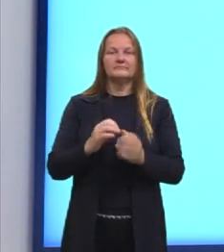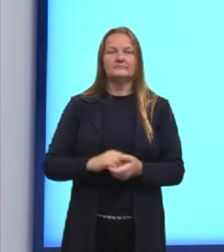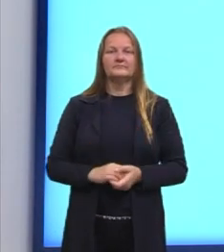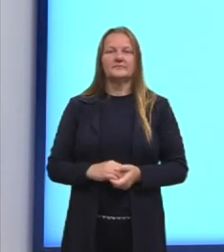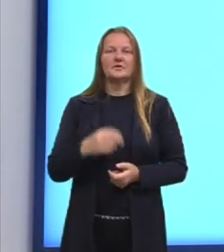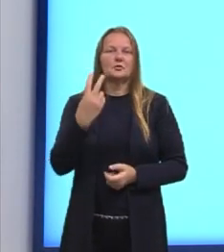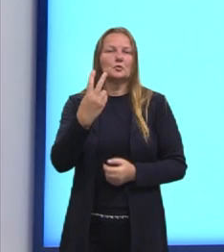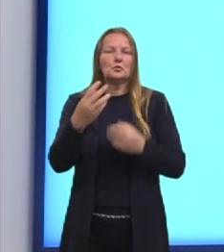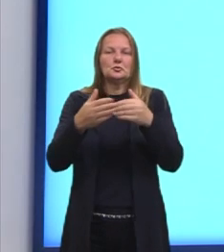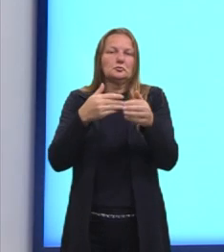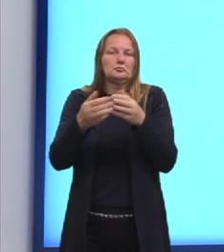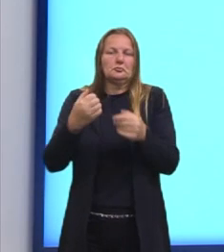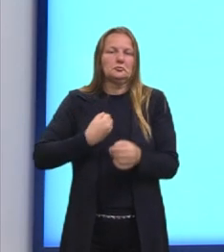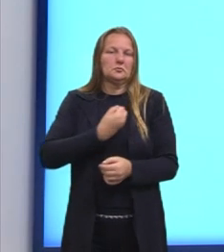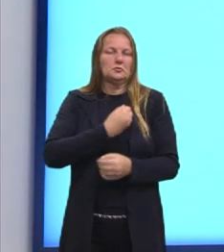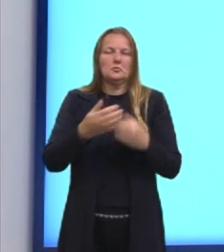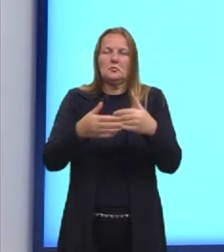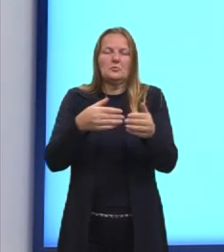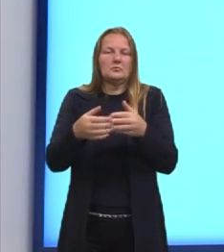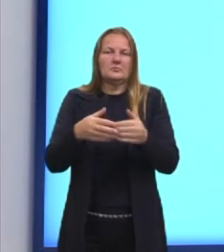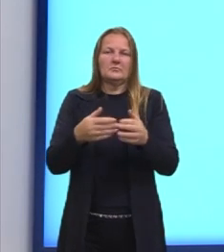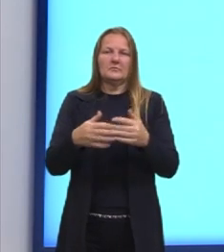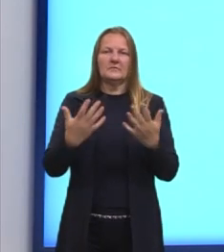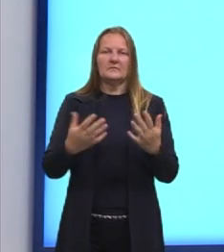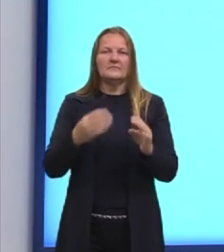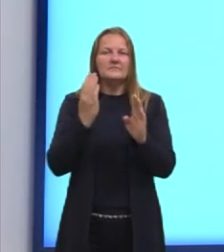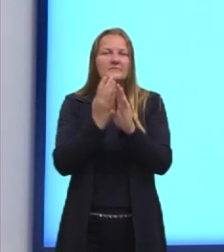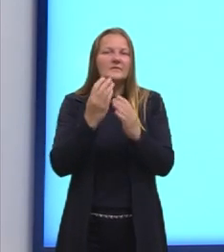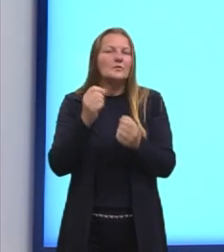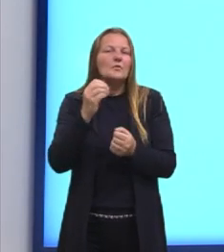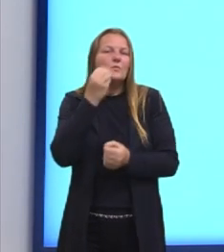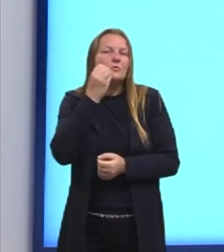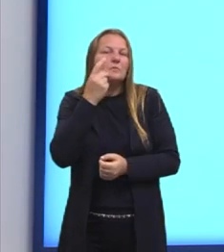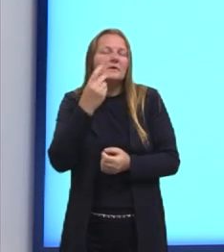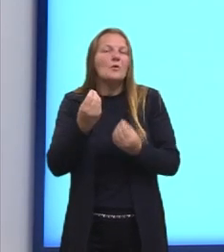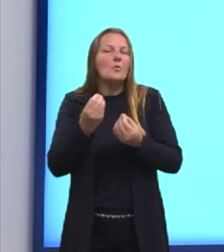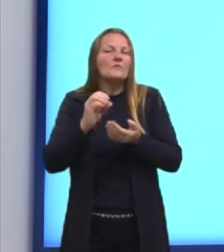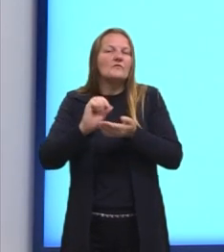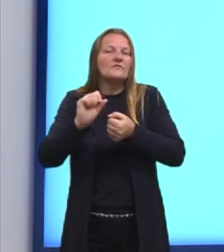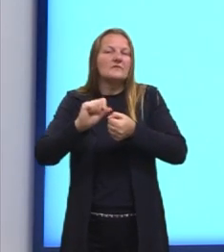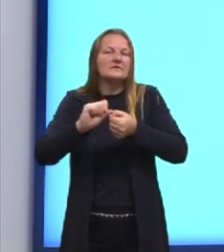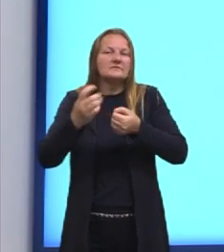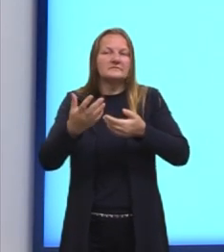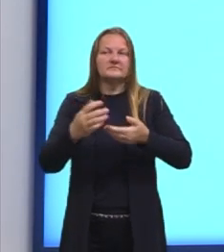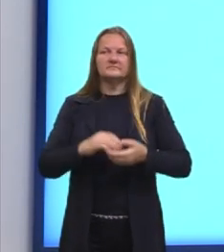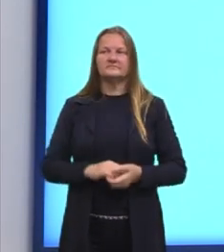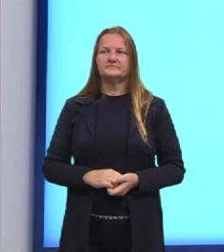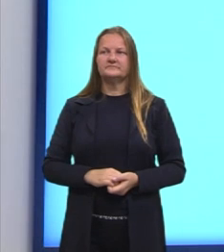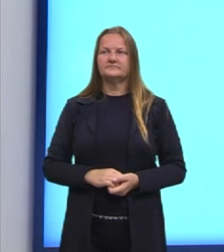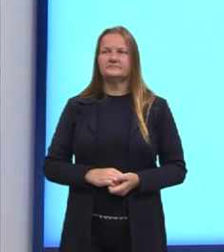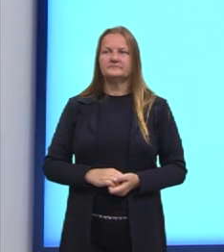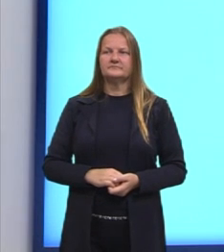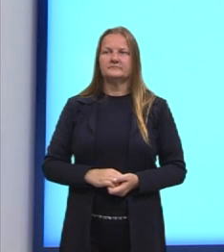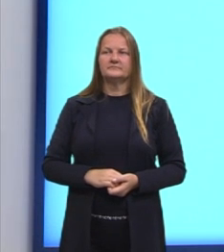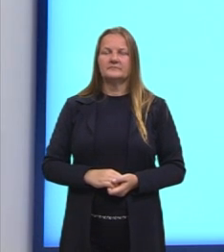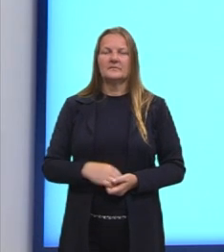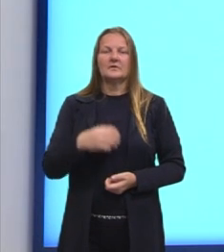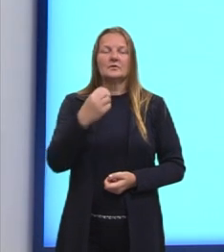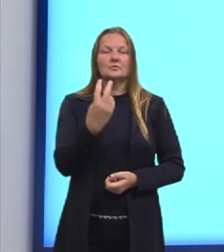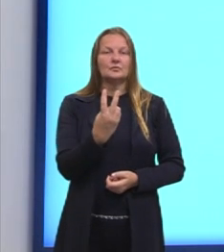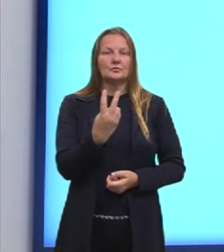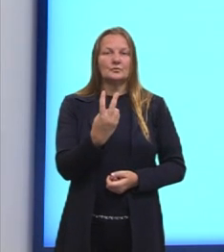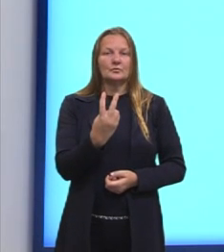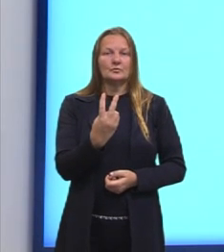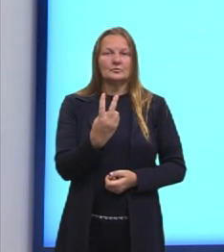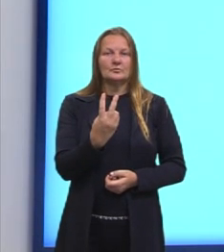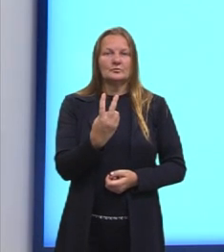aleatórios, né? Então, vamos lá. O que nós vamos considerar? Dois eventos, né?